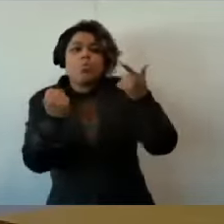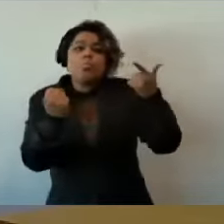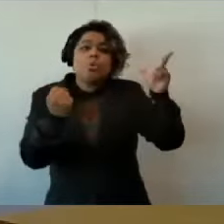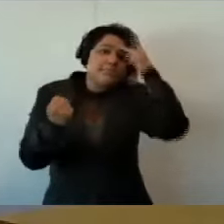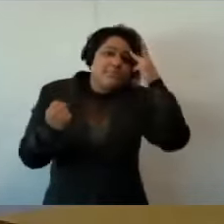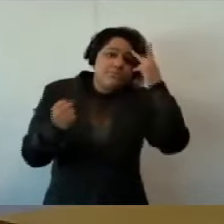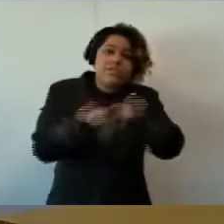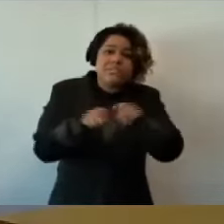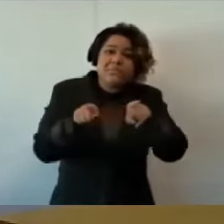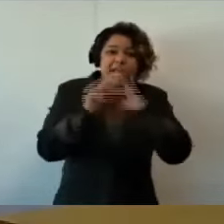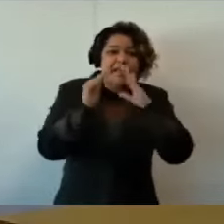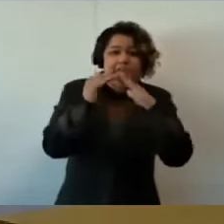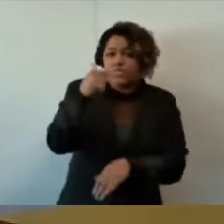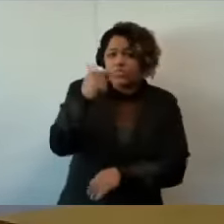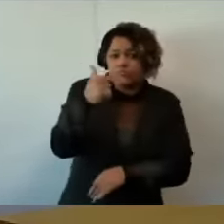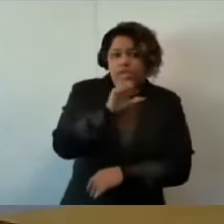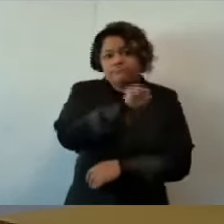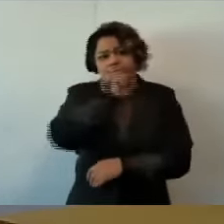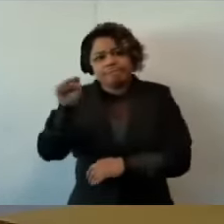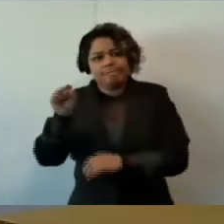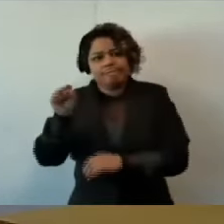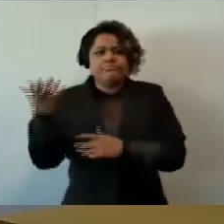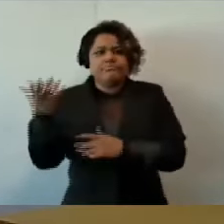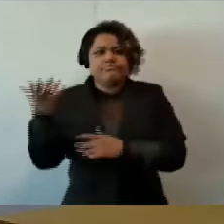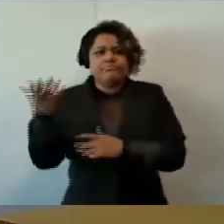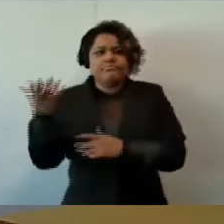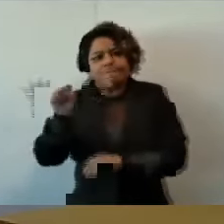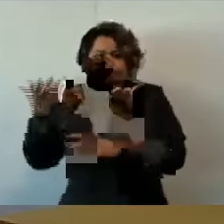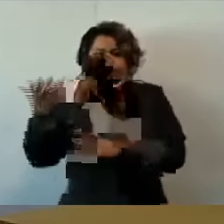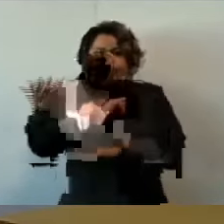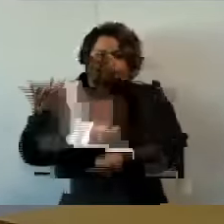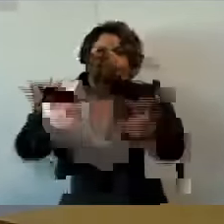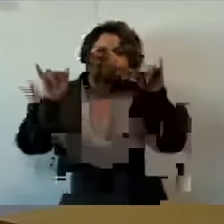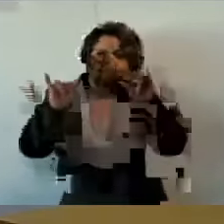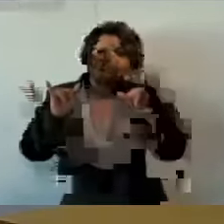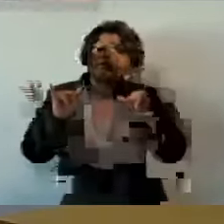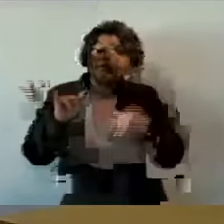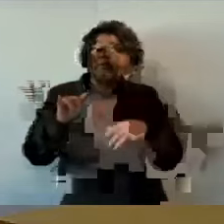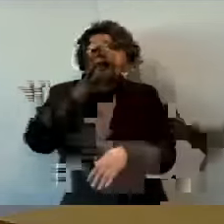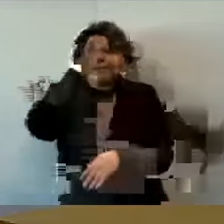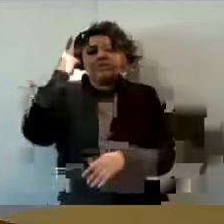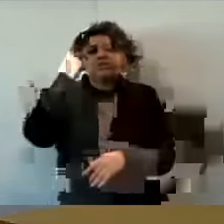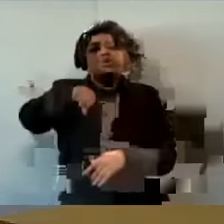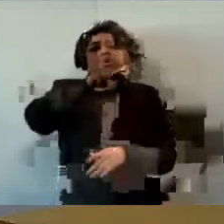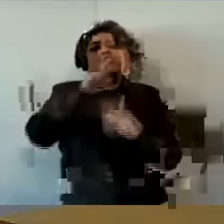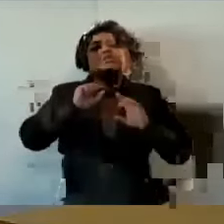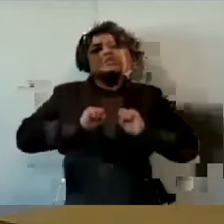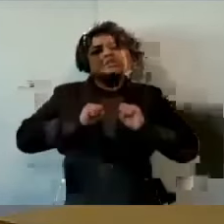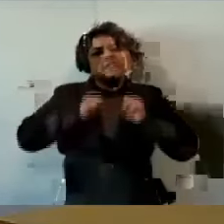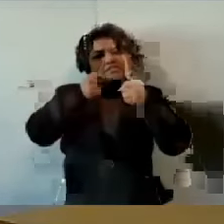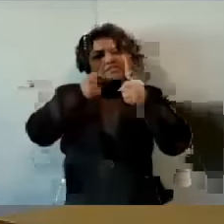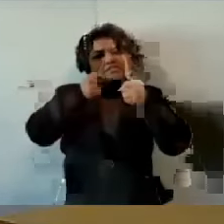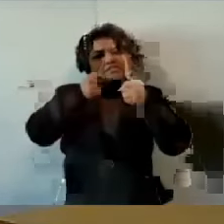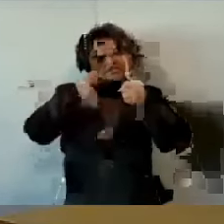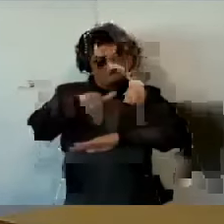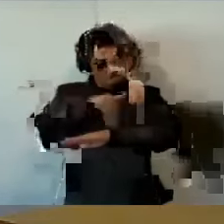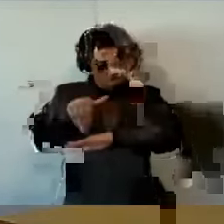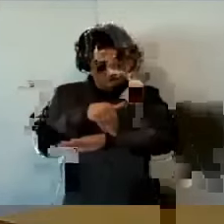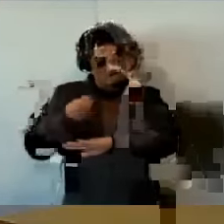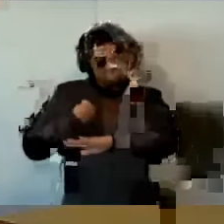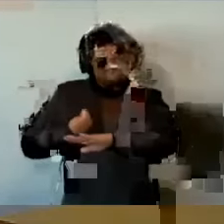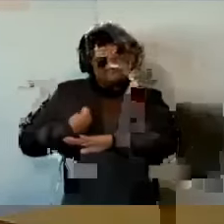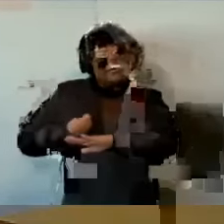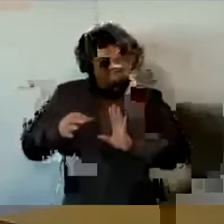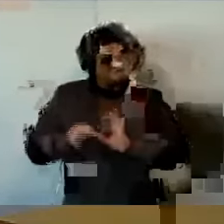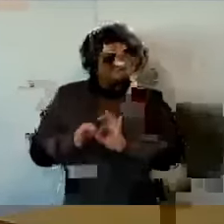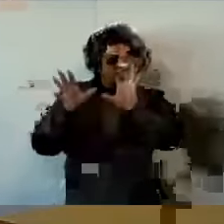mas há quem fique defendendo que as pessoas devem viver na rua. Eu defendo que ninguém viva na rua. O que precisamos, na